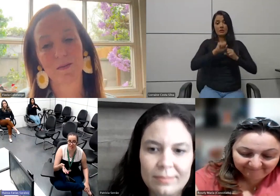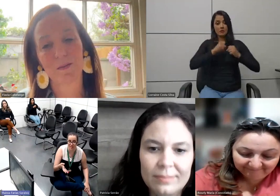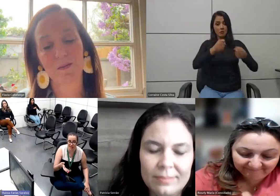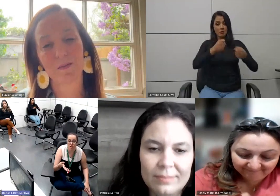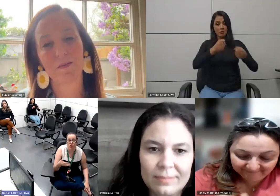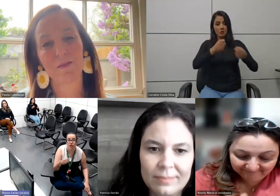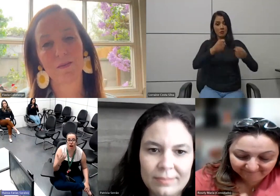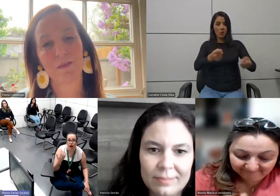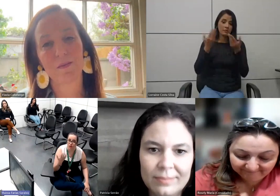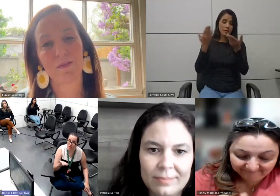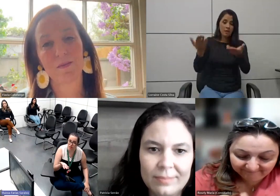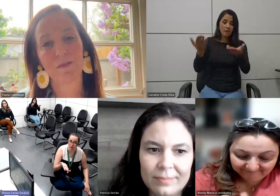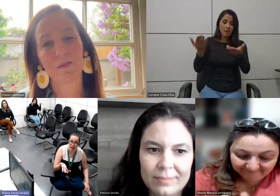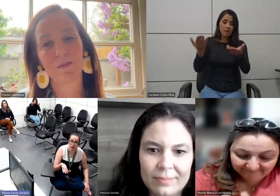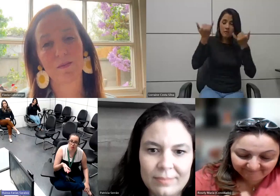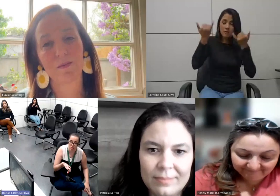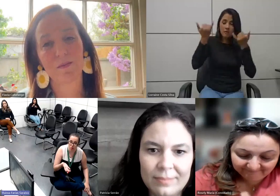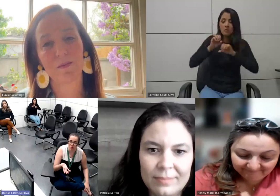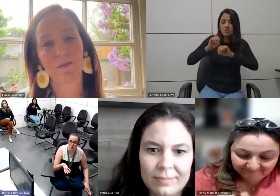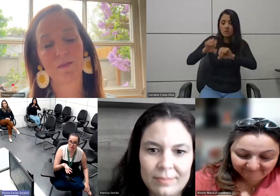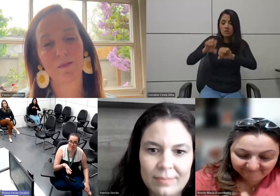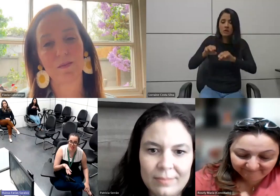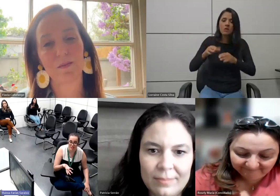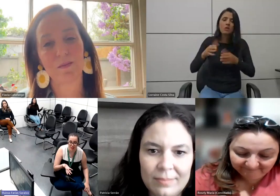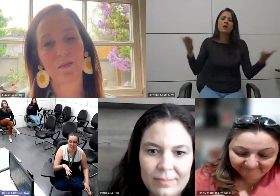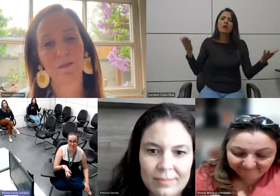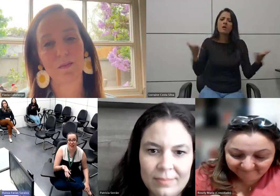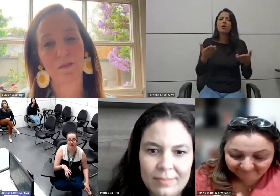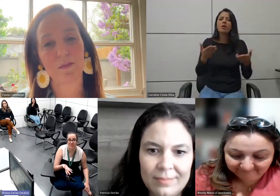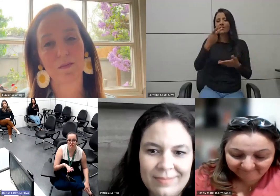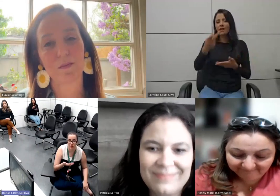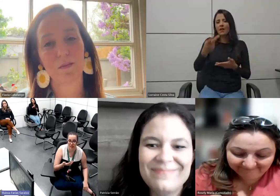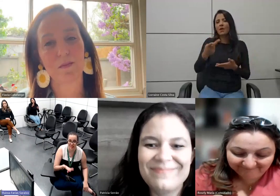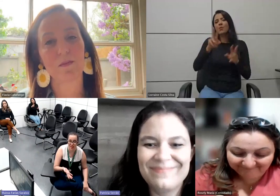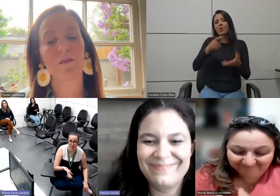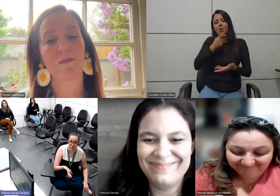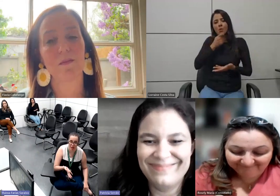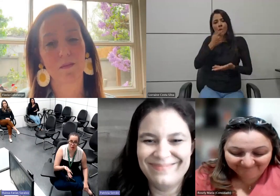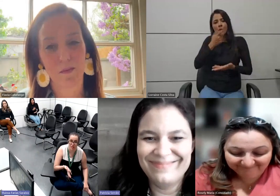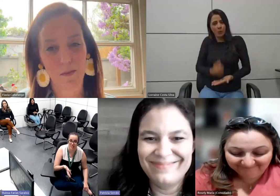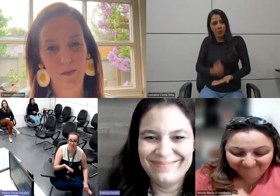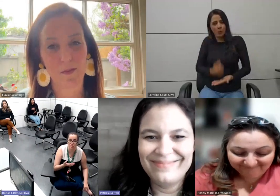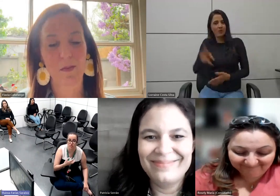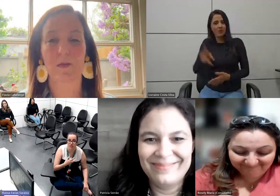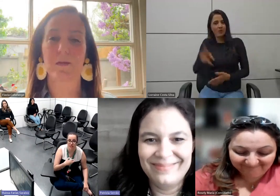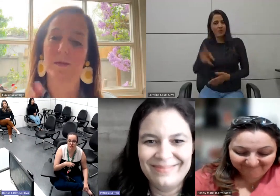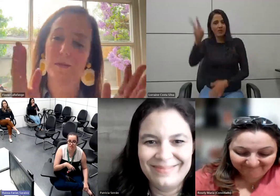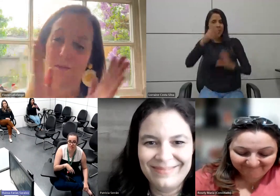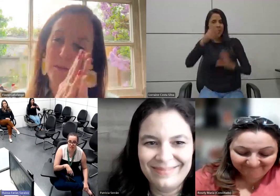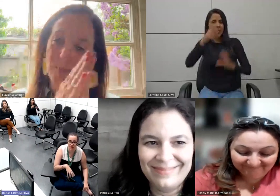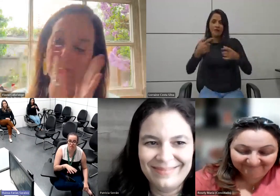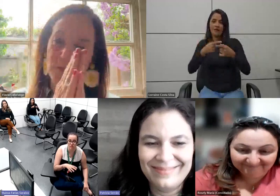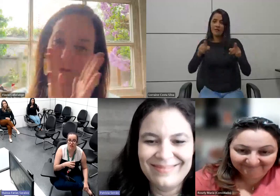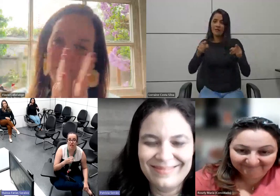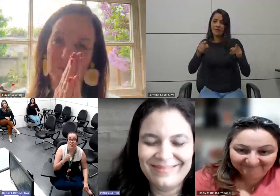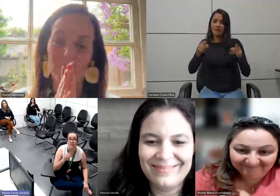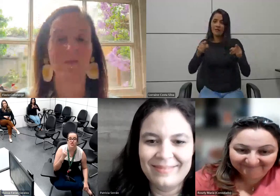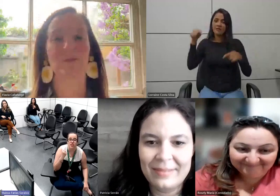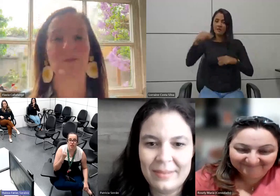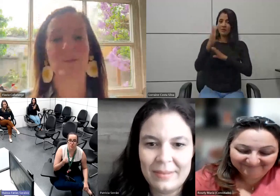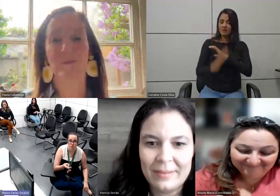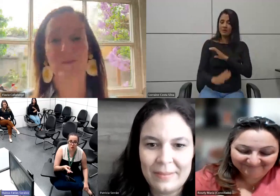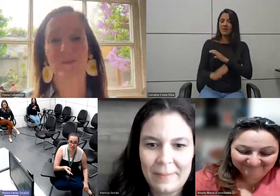de conscientização aí eu queria falar agora um pouco do podcast histórias raras foi lançado aqui pela EBC em fevereiro desse ano